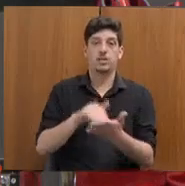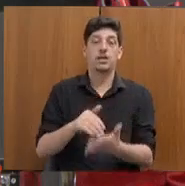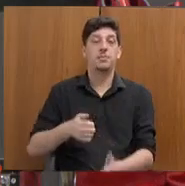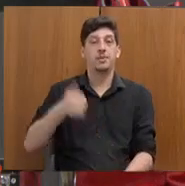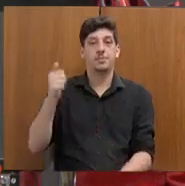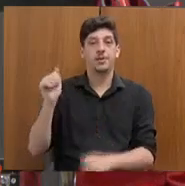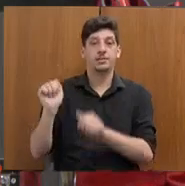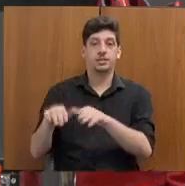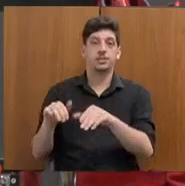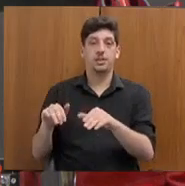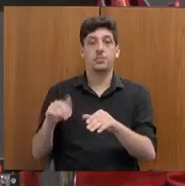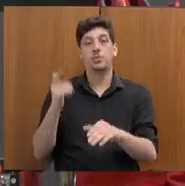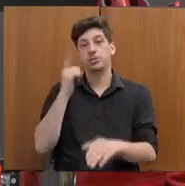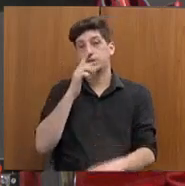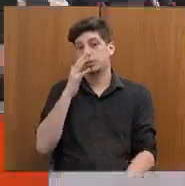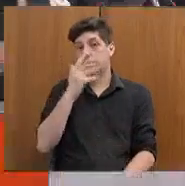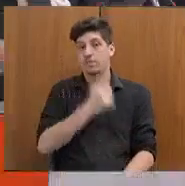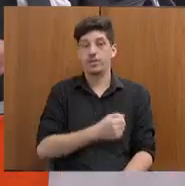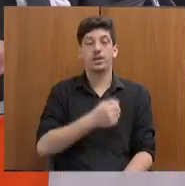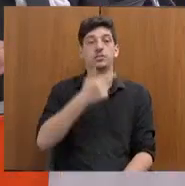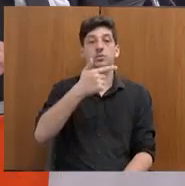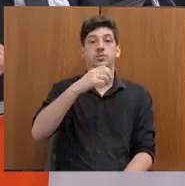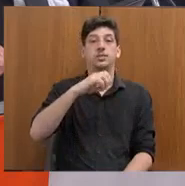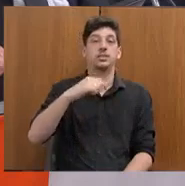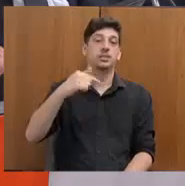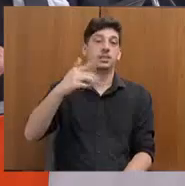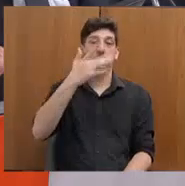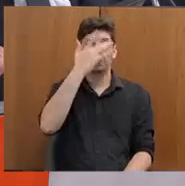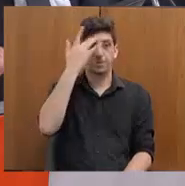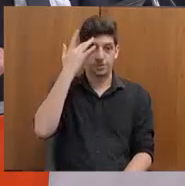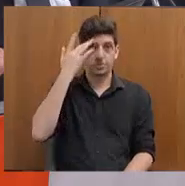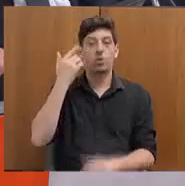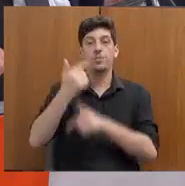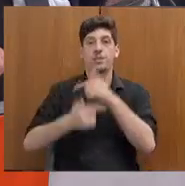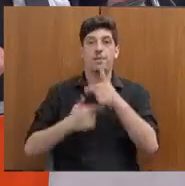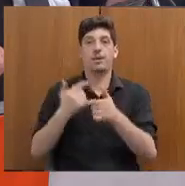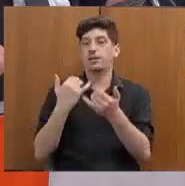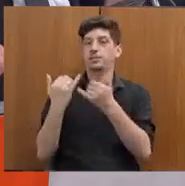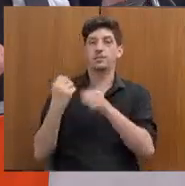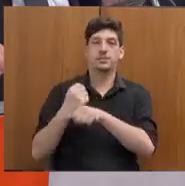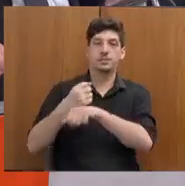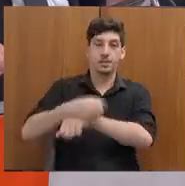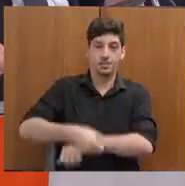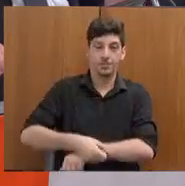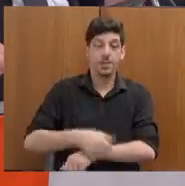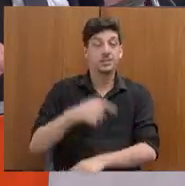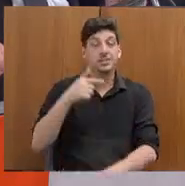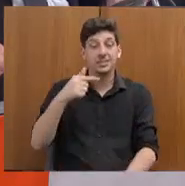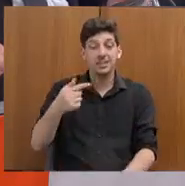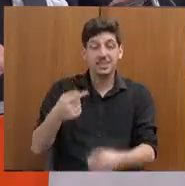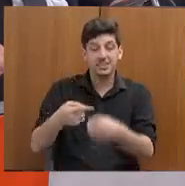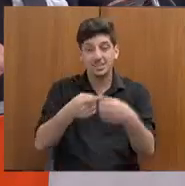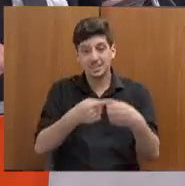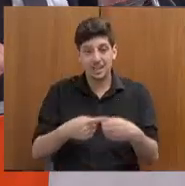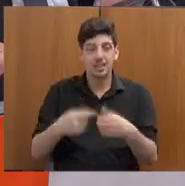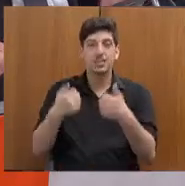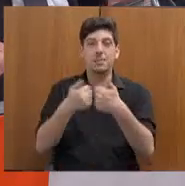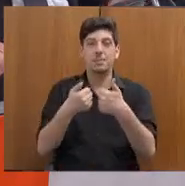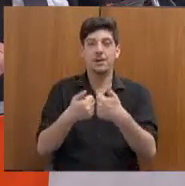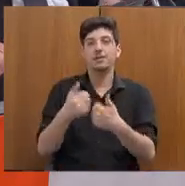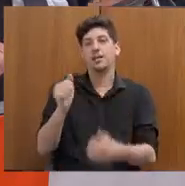resgatado 207 trabalhadores em sete municípios próximos à cidade de Araxá,